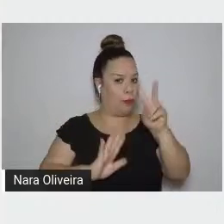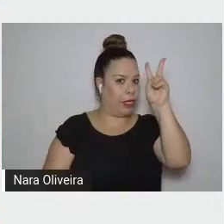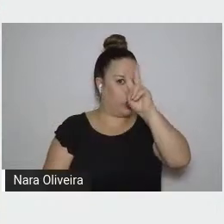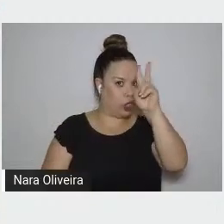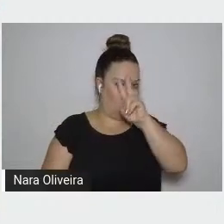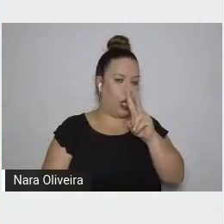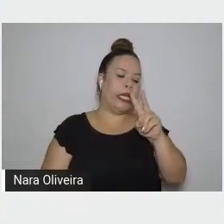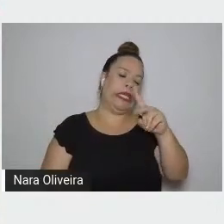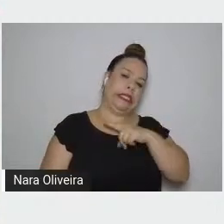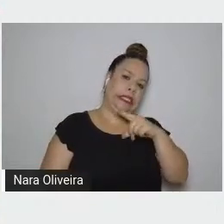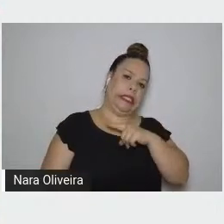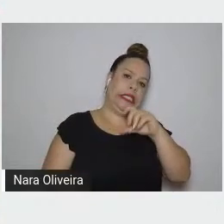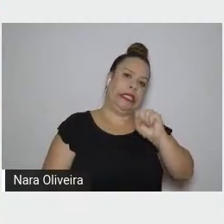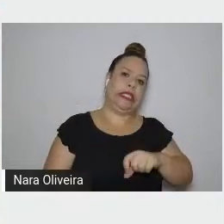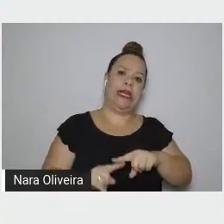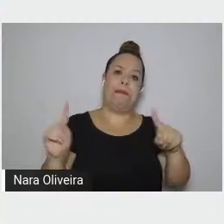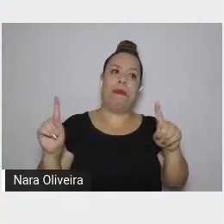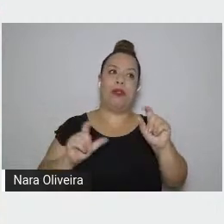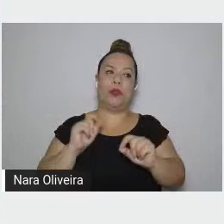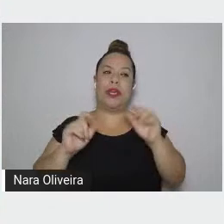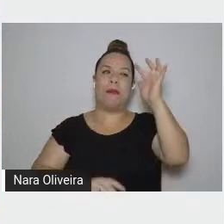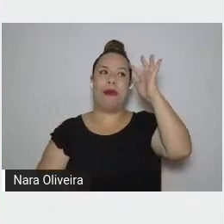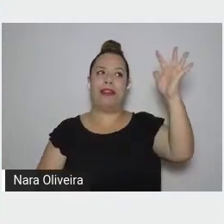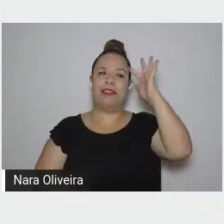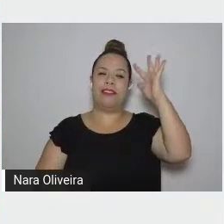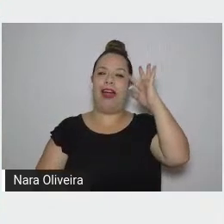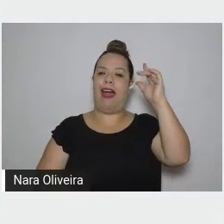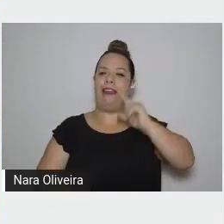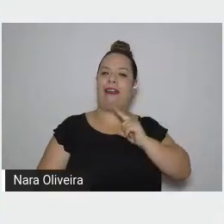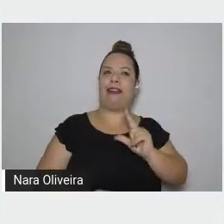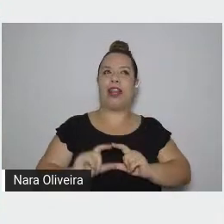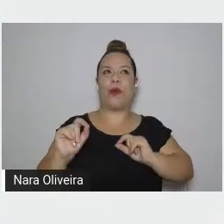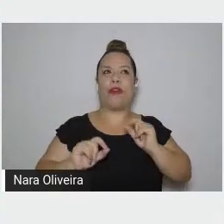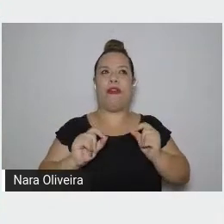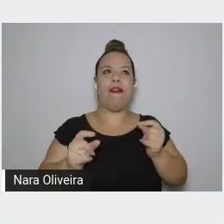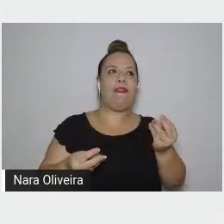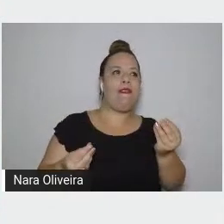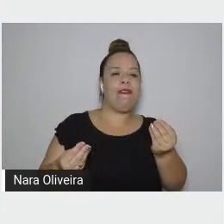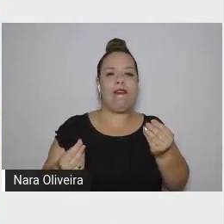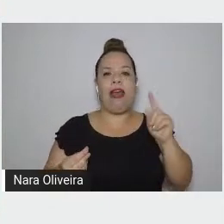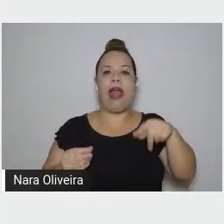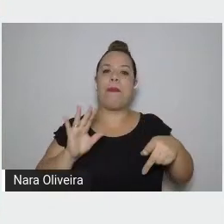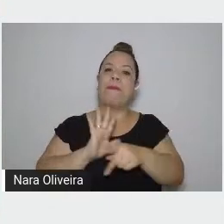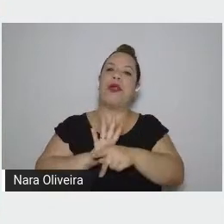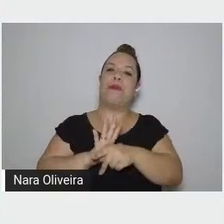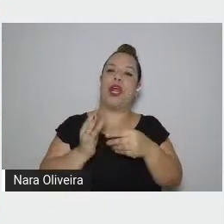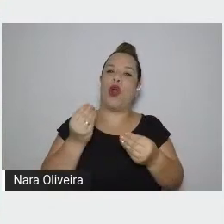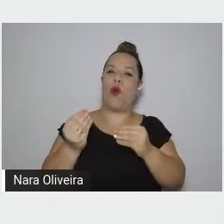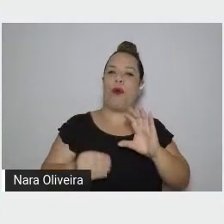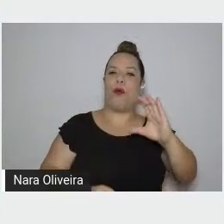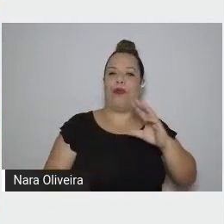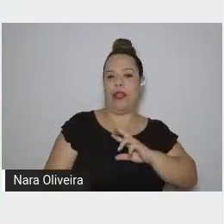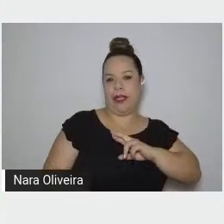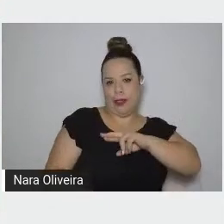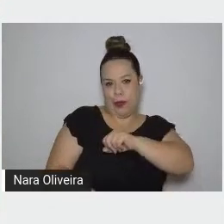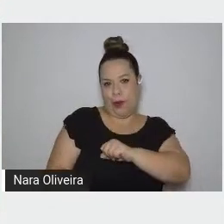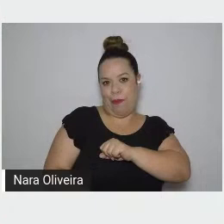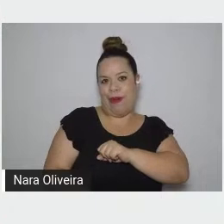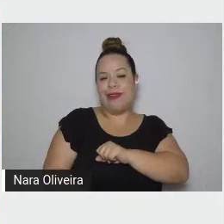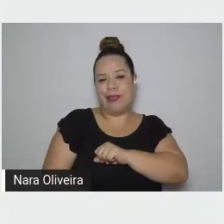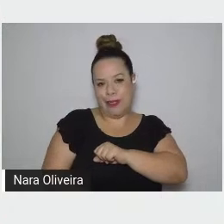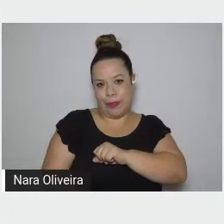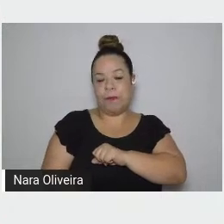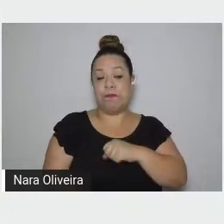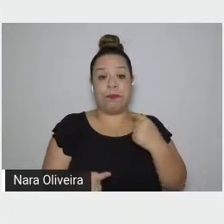imaginária é a intriga do romance. mais do que imaginária, ela é fantástica, porque nós